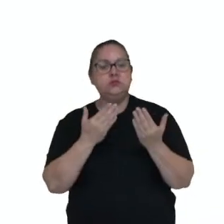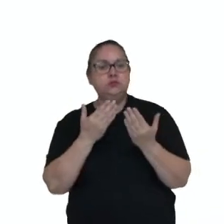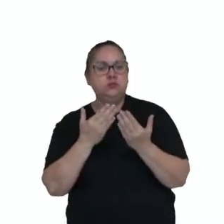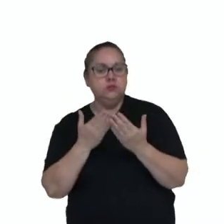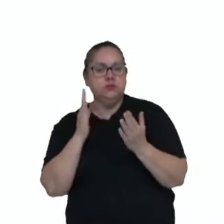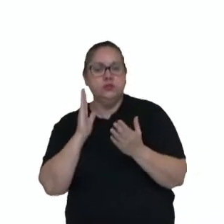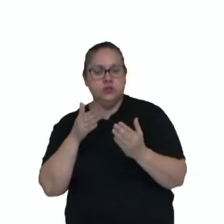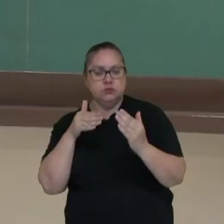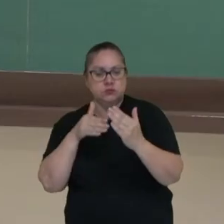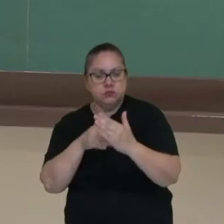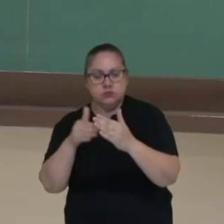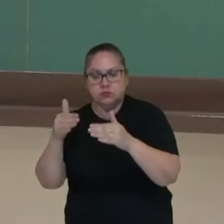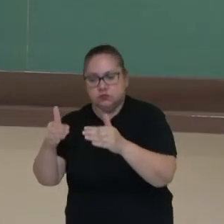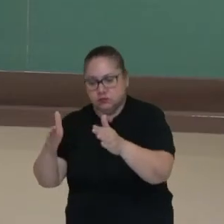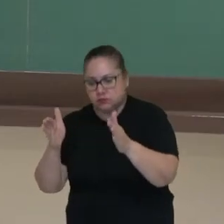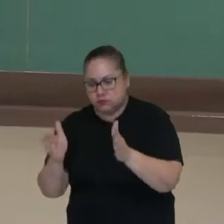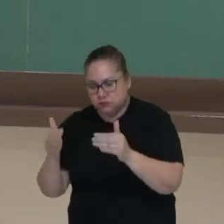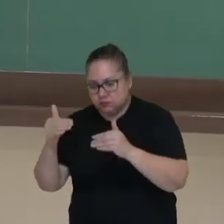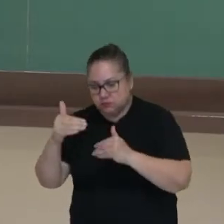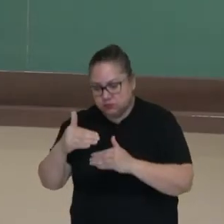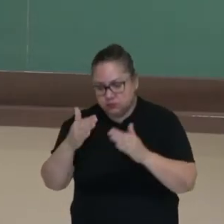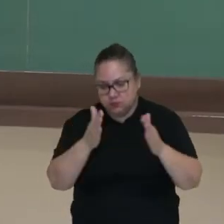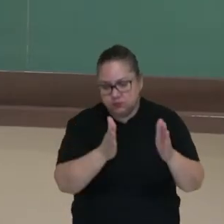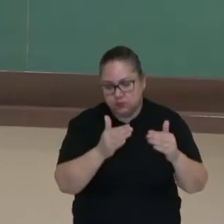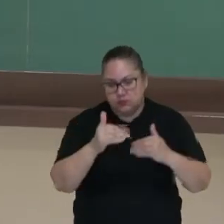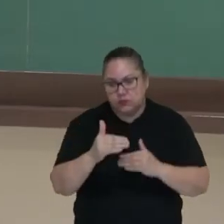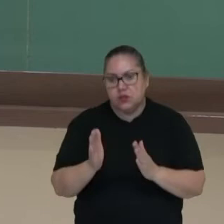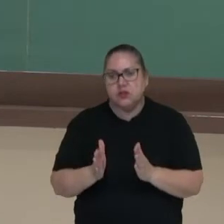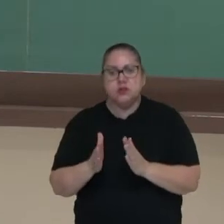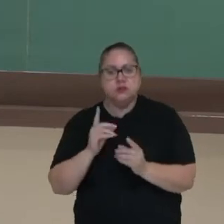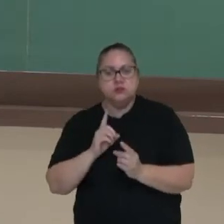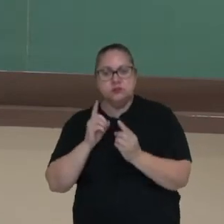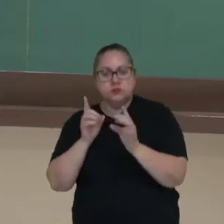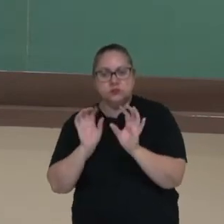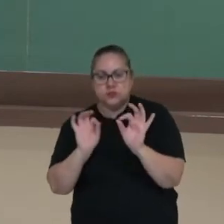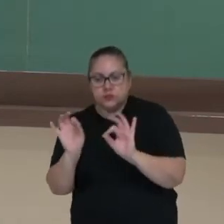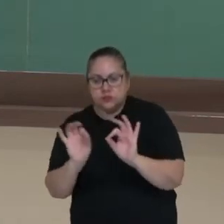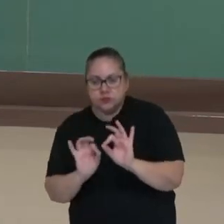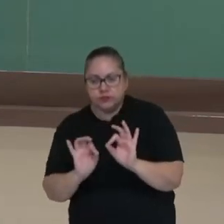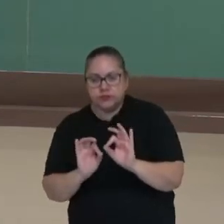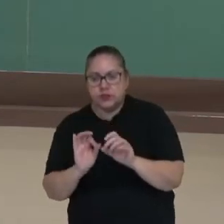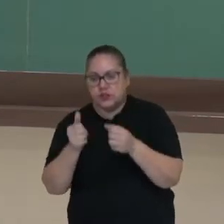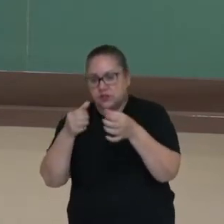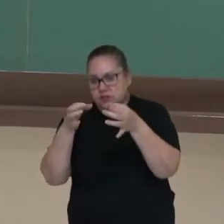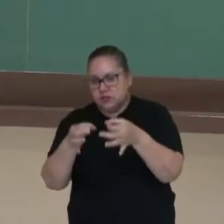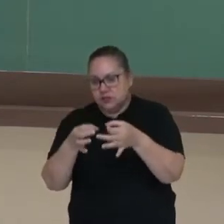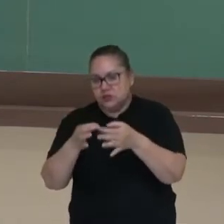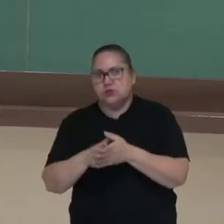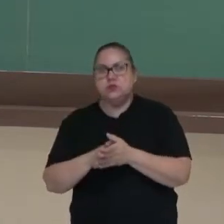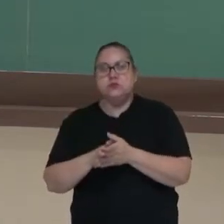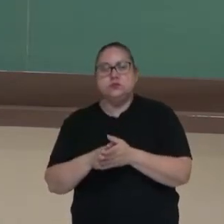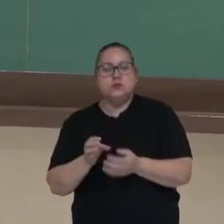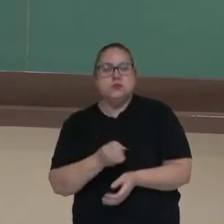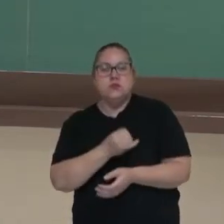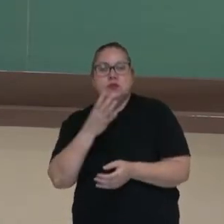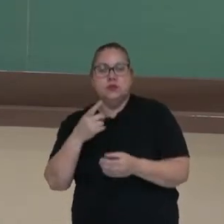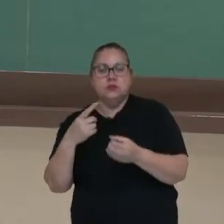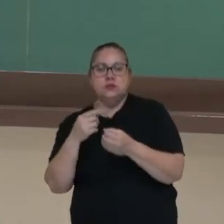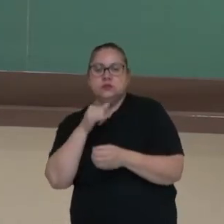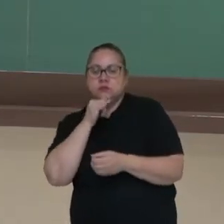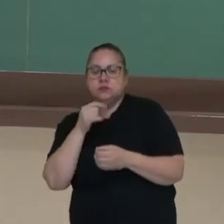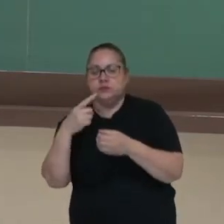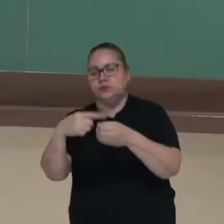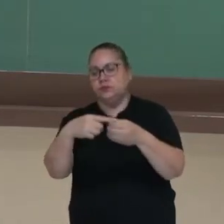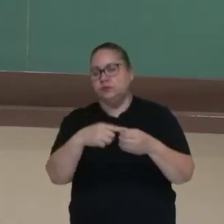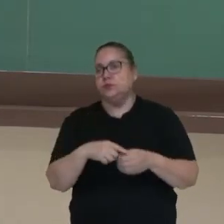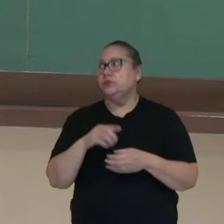bem delimitadas, esses espaços dentro desse plano diretor de concepção dessas cidades. Nós temos vários exemplos dessas cidades,